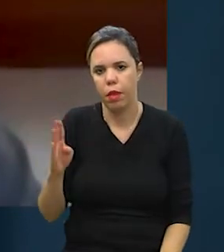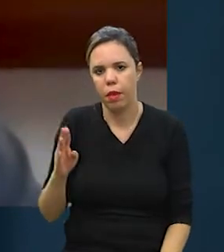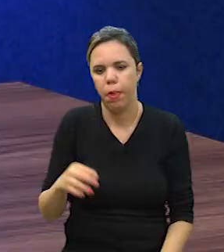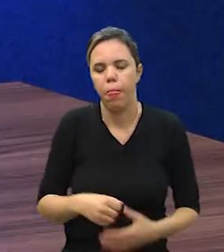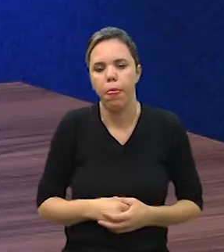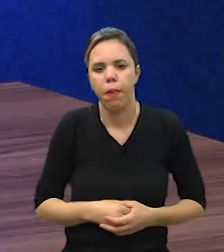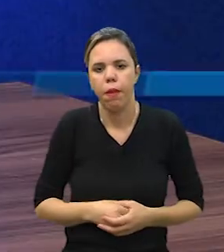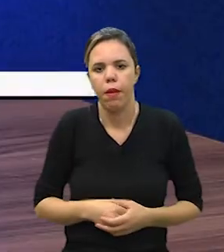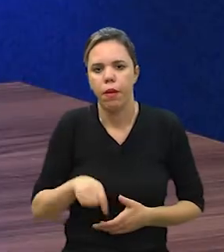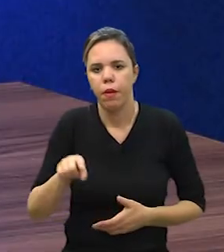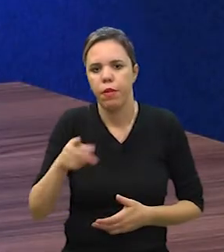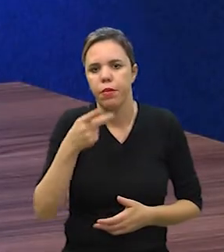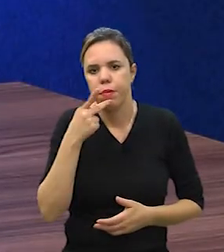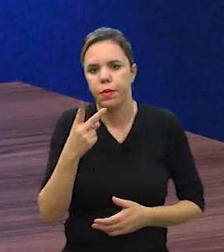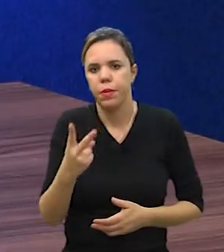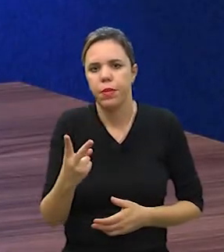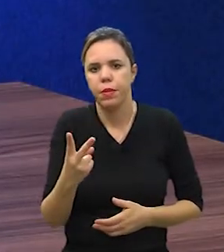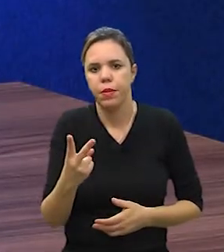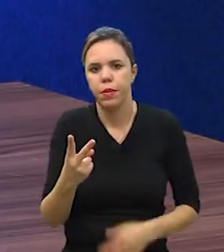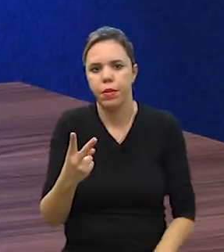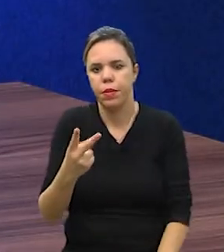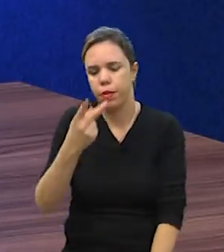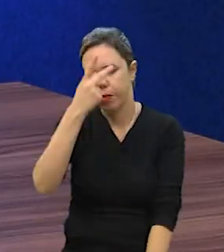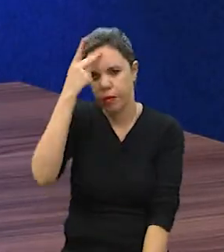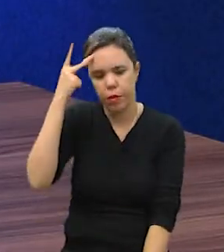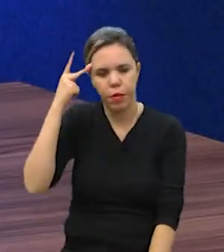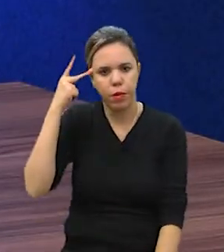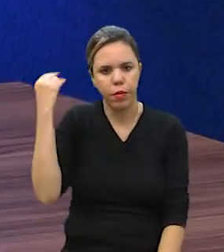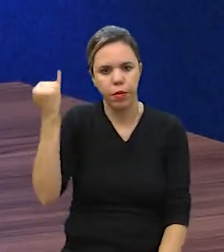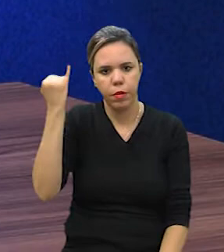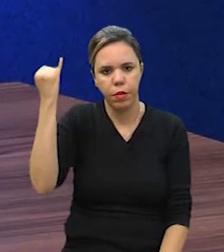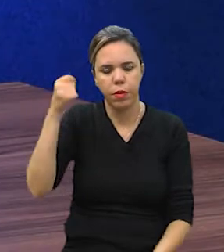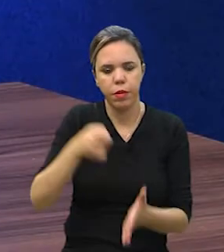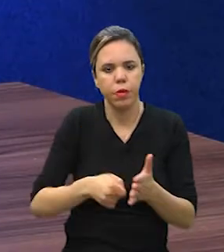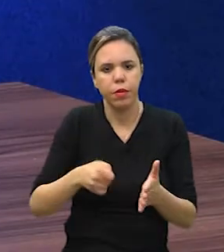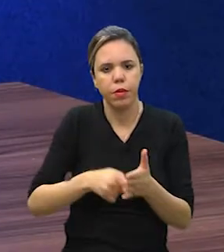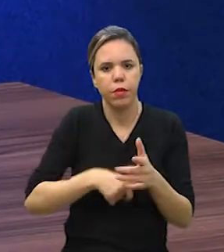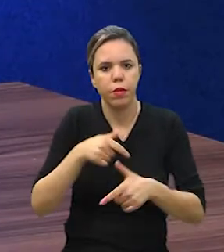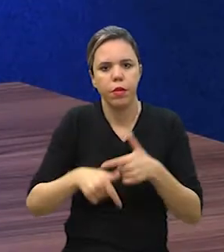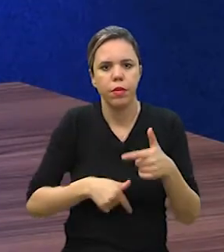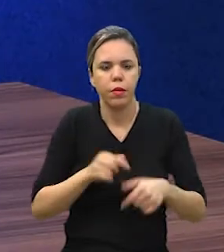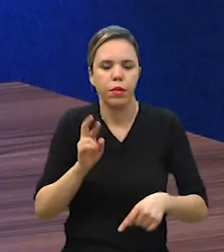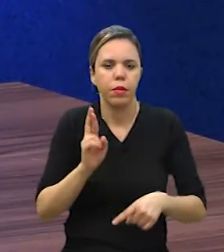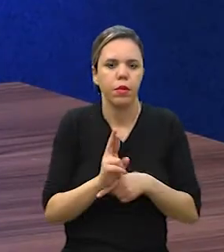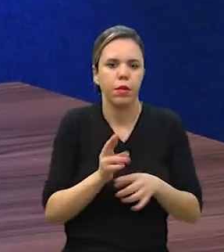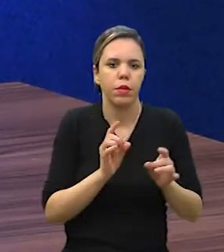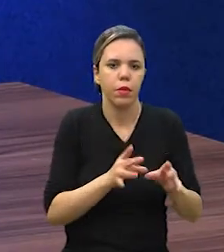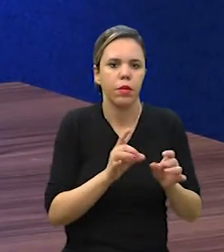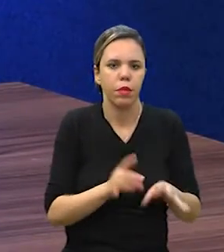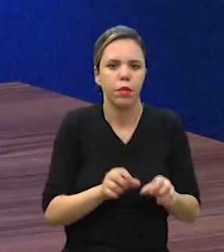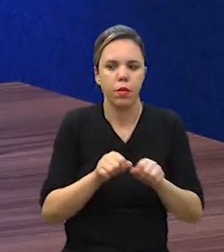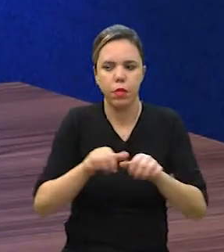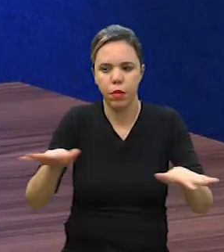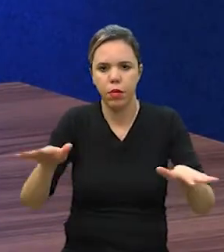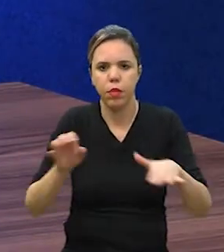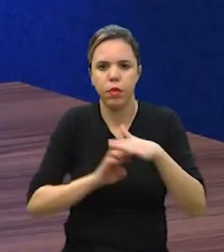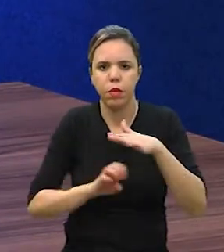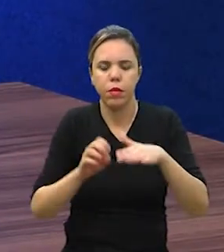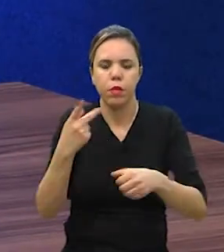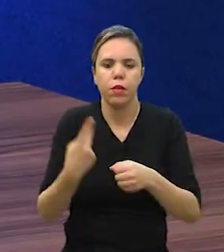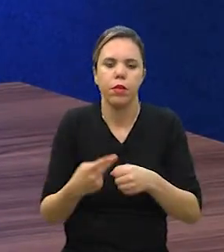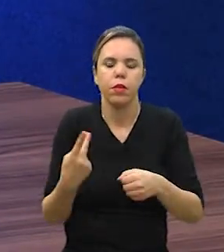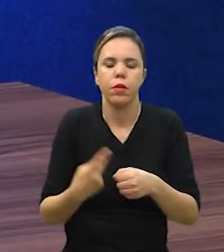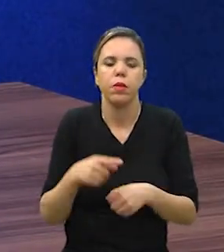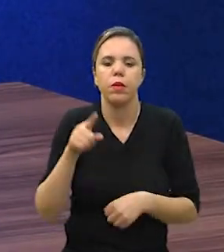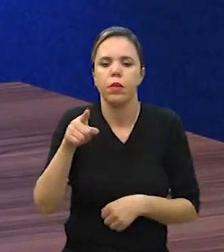brasileiro. Hugo, você falou de dois atores importantes nessa logística, que é o representante ou distribuidor.